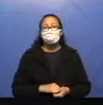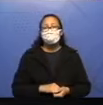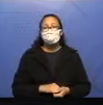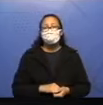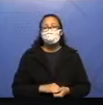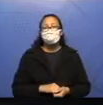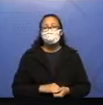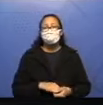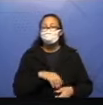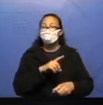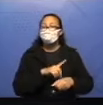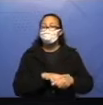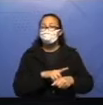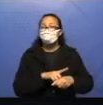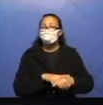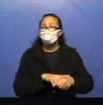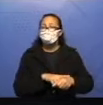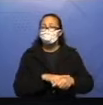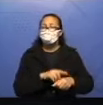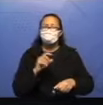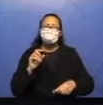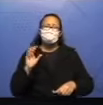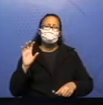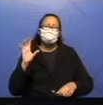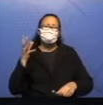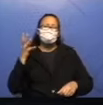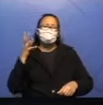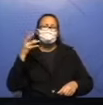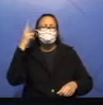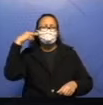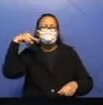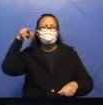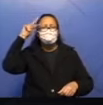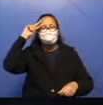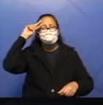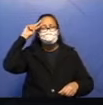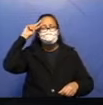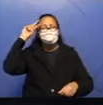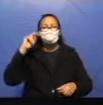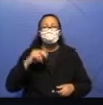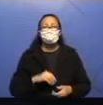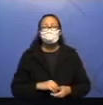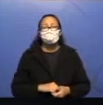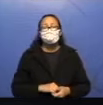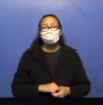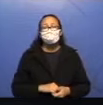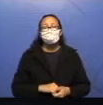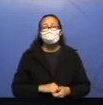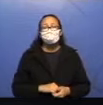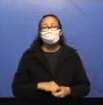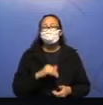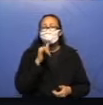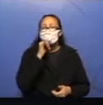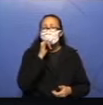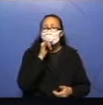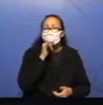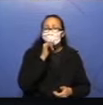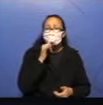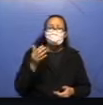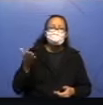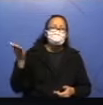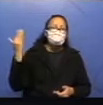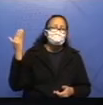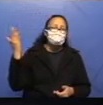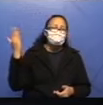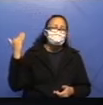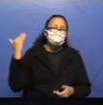O tempo, quando aconteceu essa história? Quando aconteceu essa história? Aqui um exemplo do passado. Olha, na era